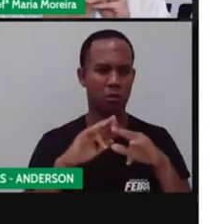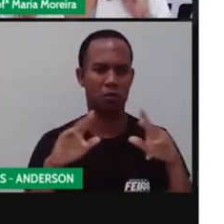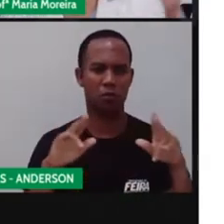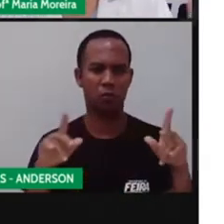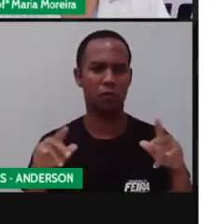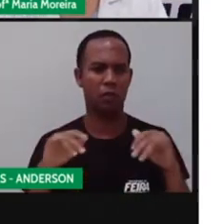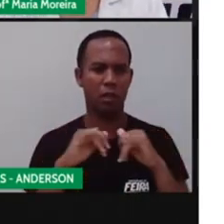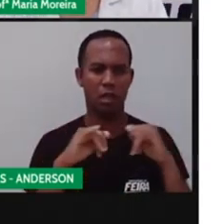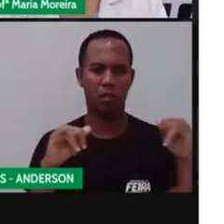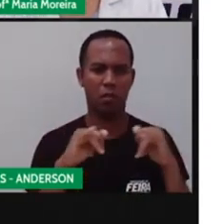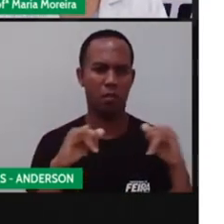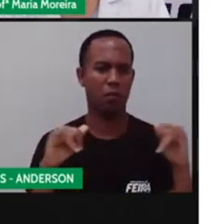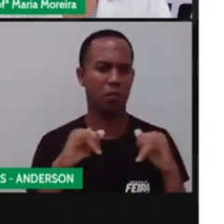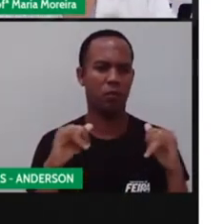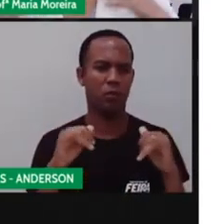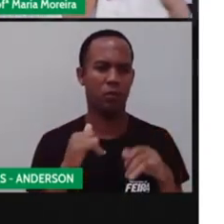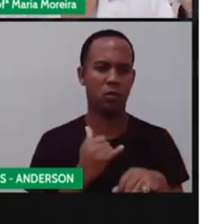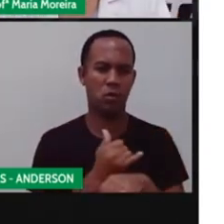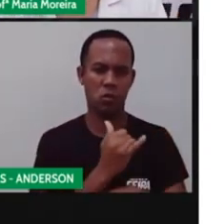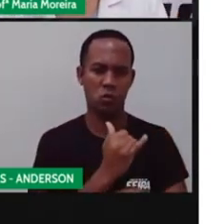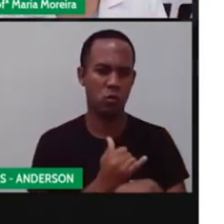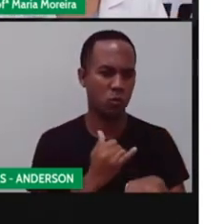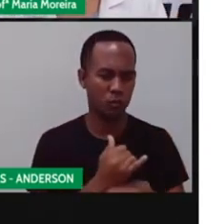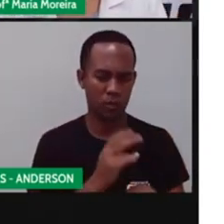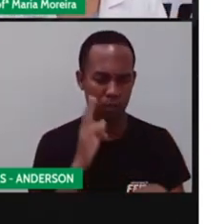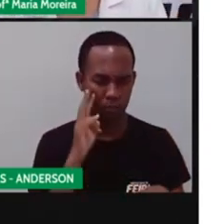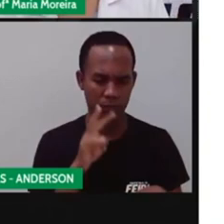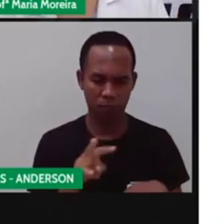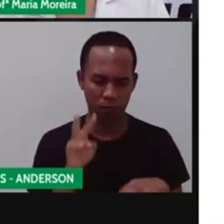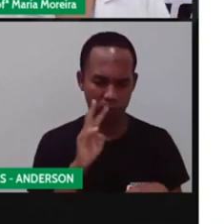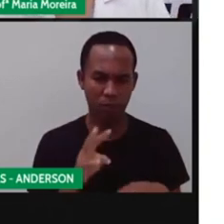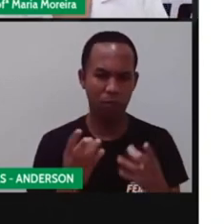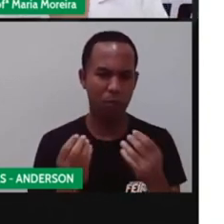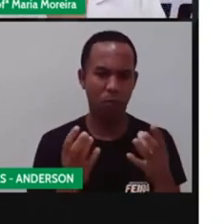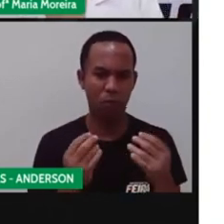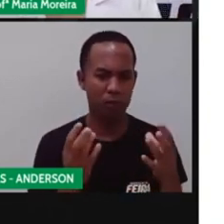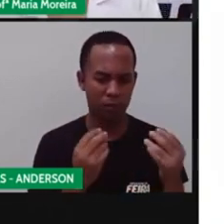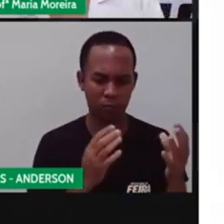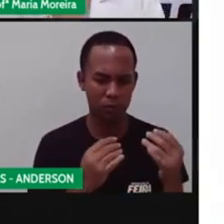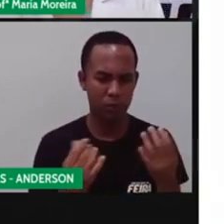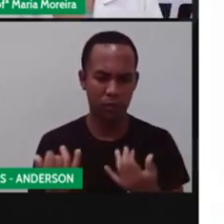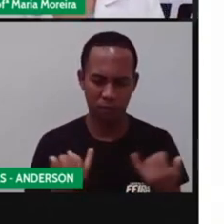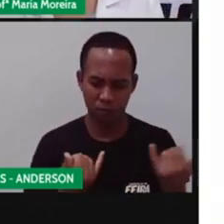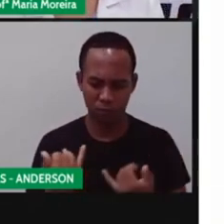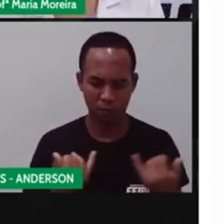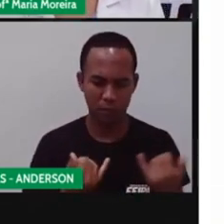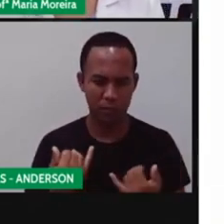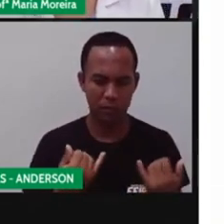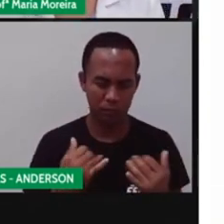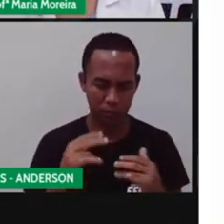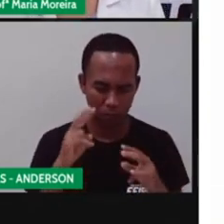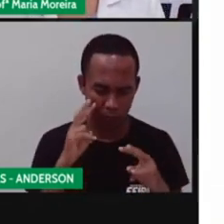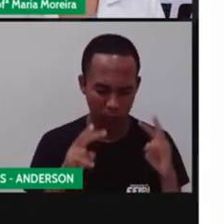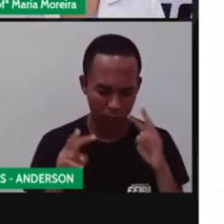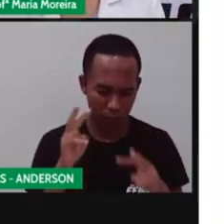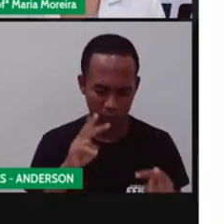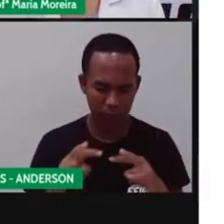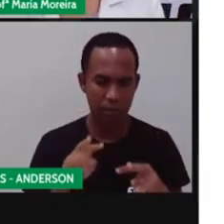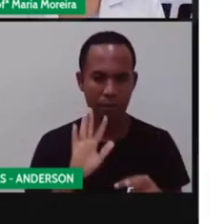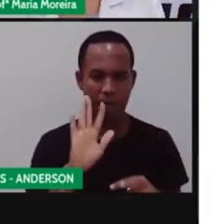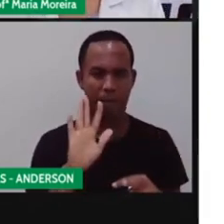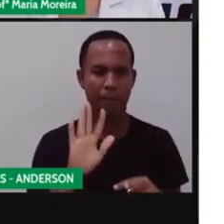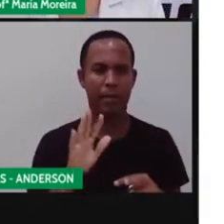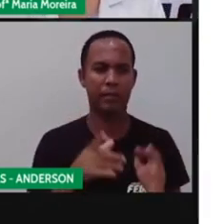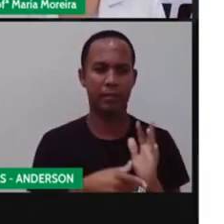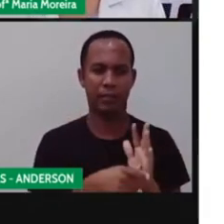Nos anúncios do YouTube, eles postam essas propagandas. Então, essas propagandas, elas acontecem. Mas elas precisam de